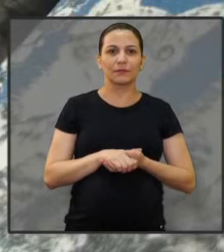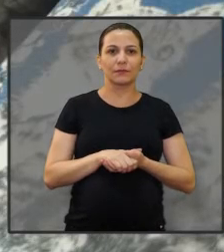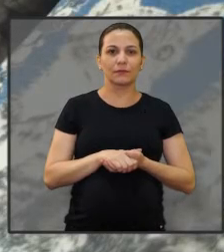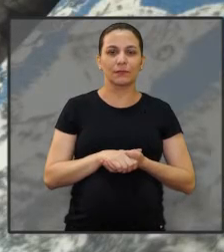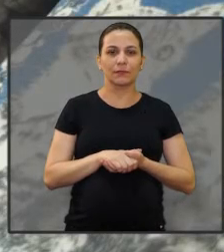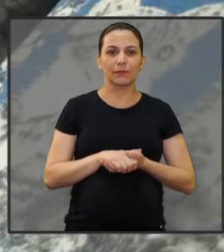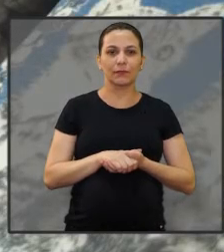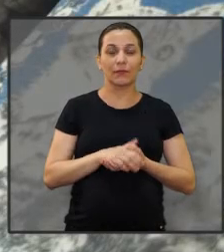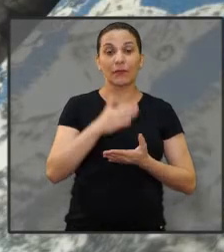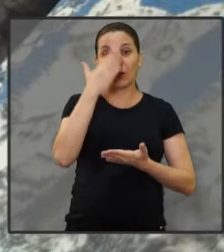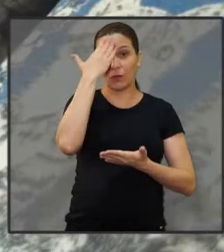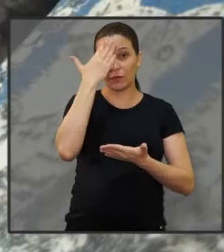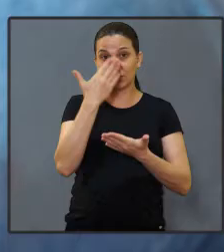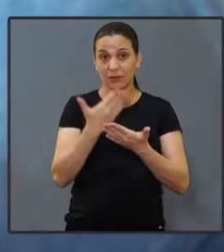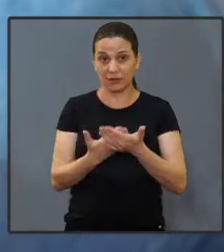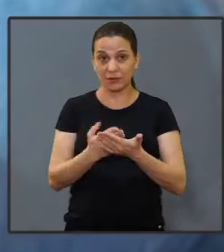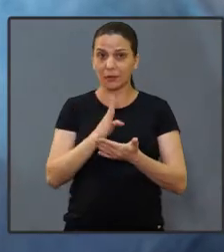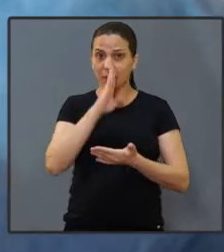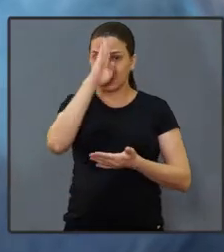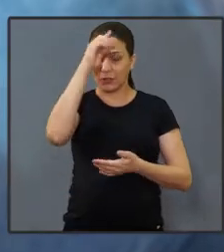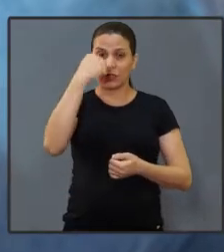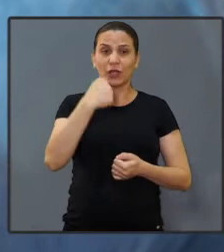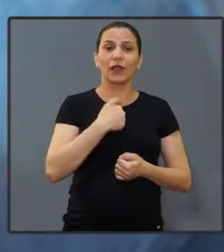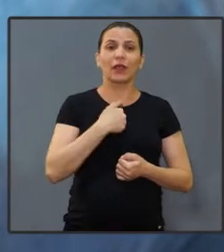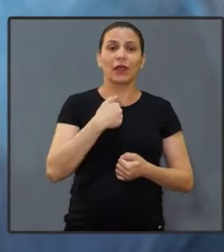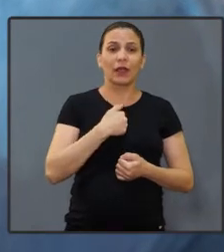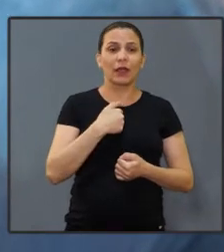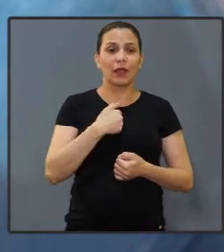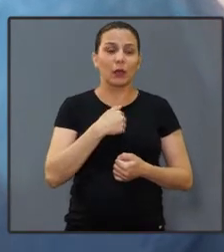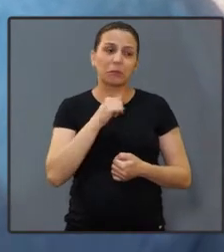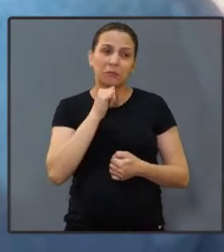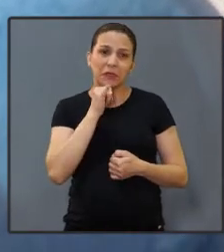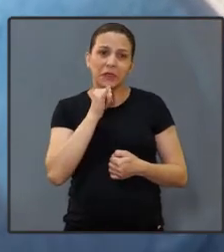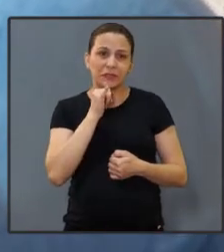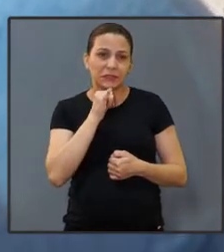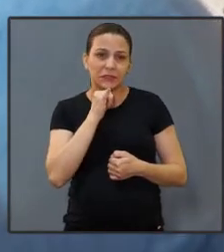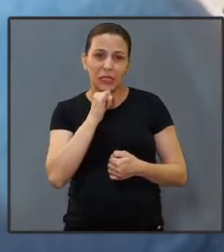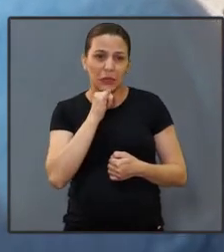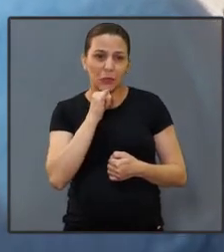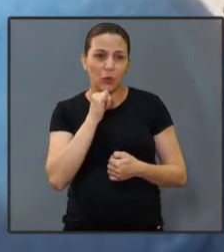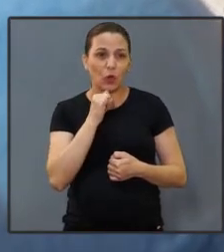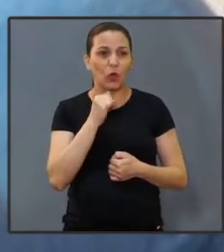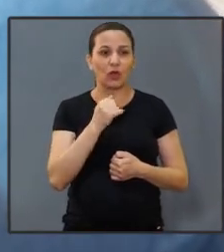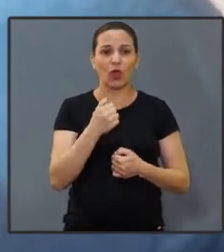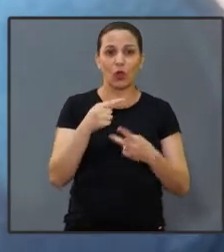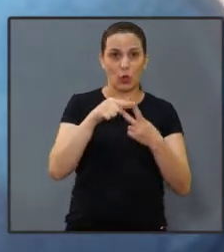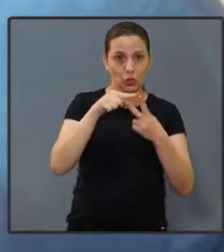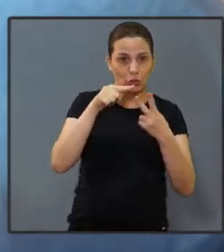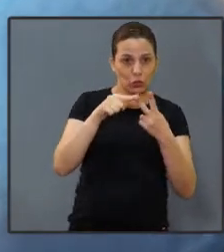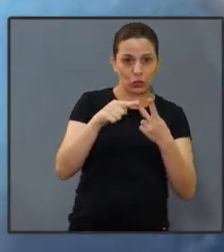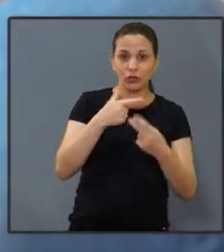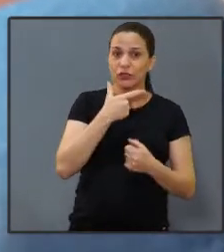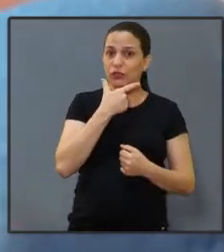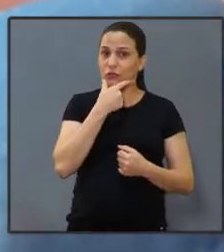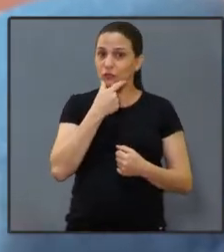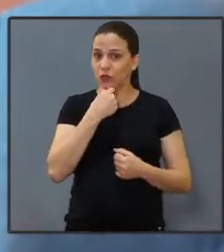Com certeza, principalmente eu no meu caso, que não tem, meus filhos não tem pai.